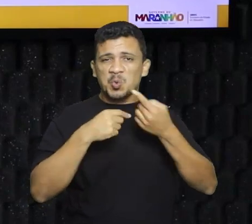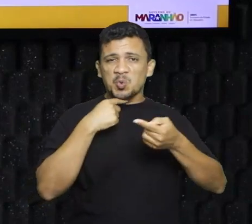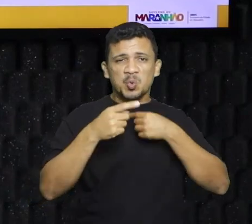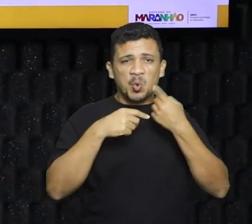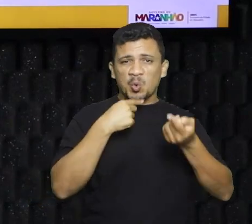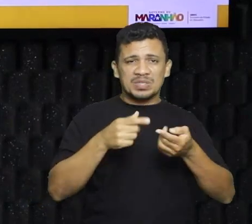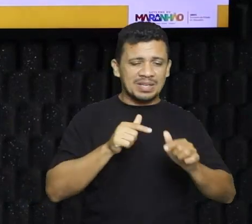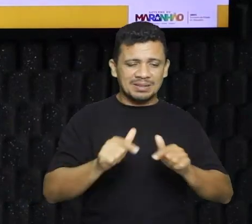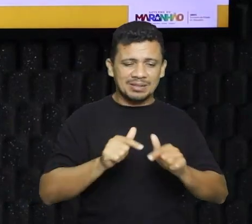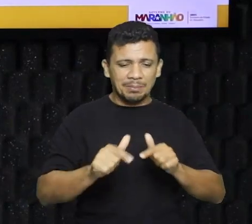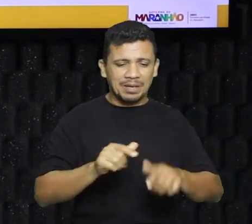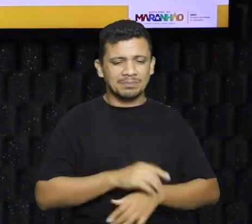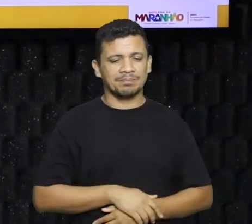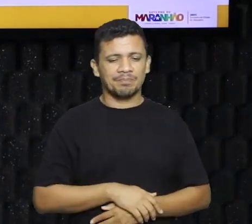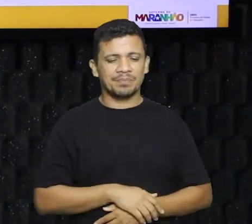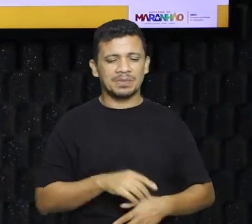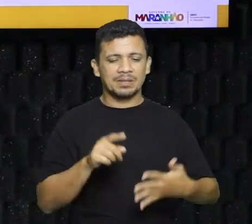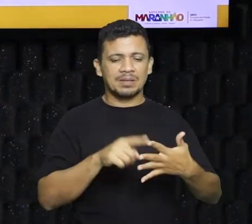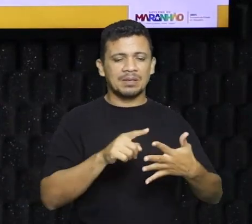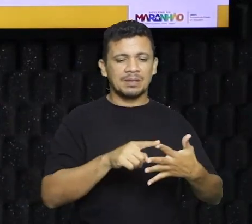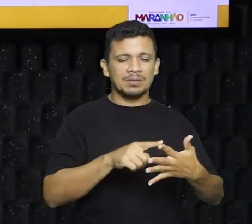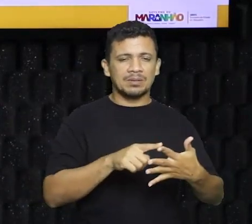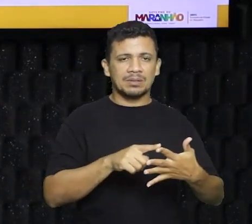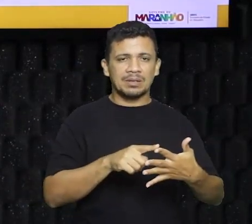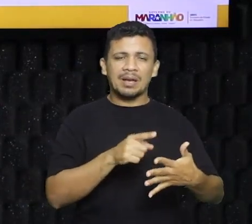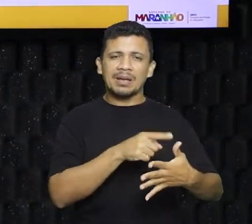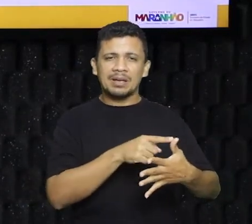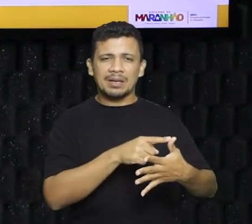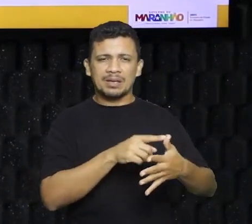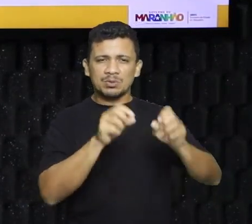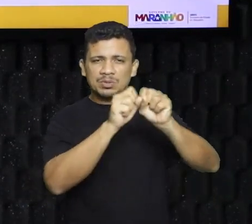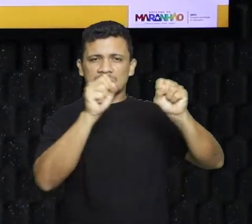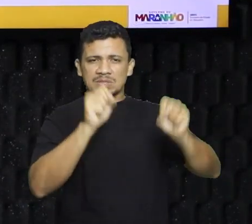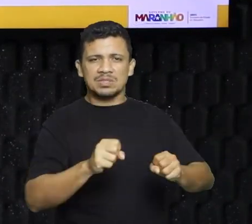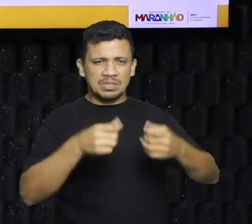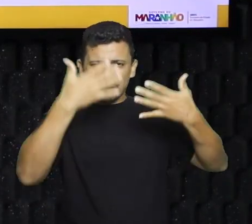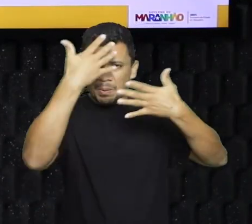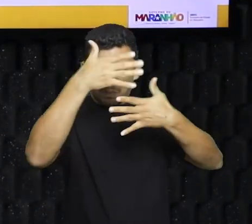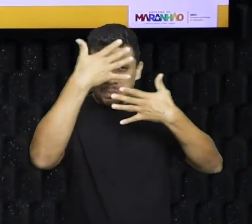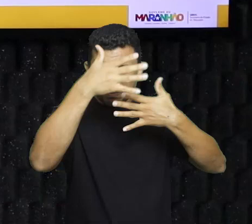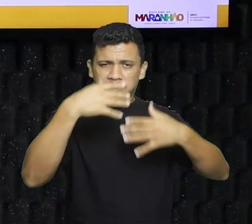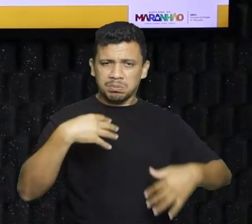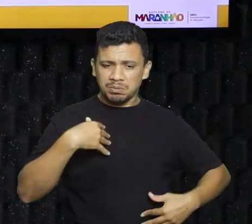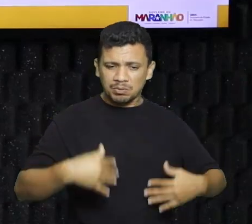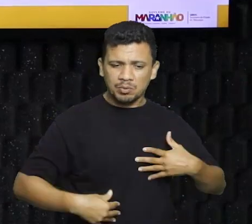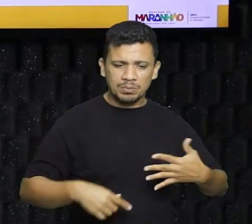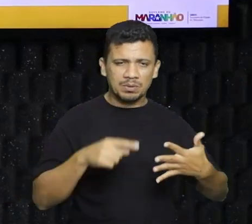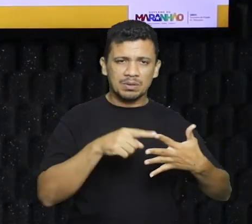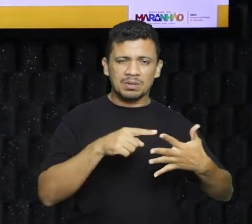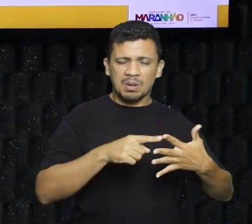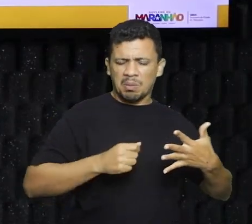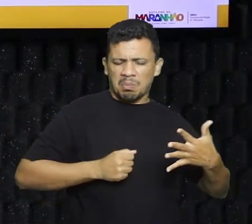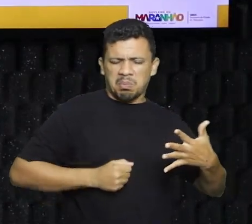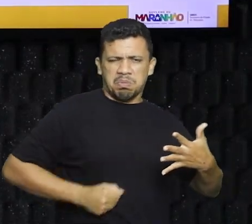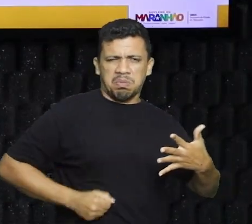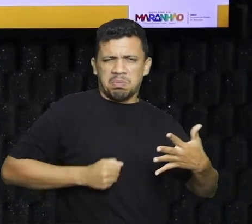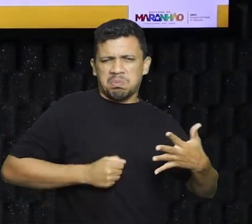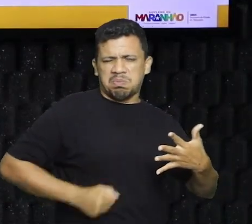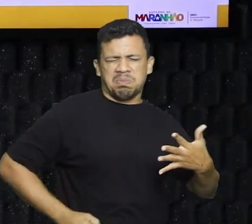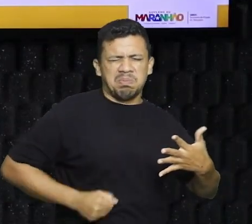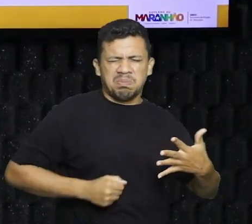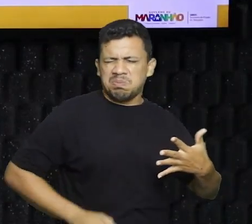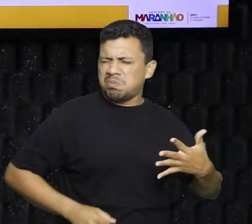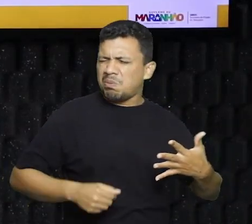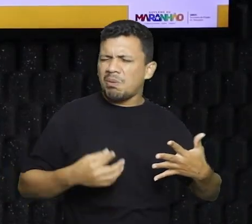o trabalho. A malária, ela mexe com o sistema nervoso? Será? Vamos lá. Letra B, diarreias agudas explosivas que